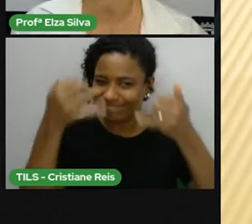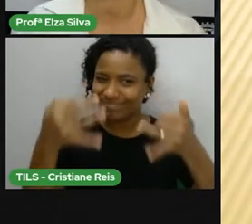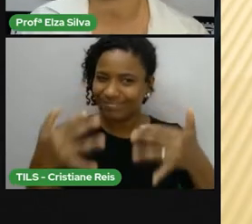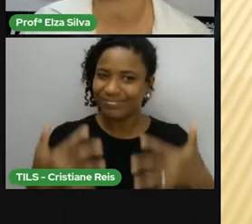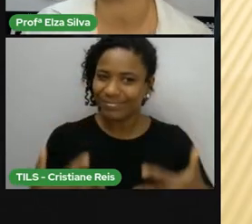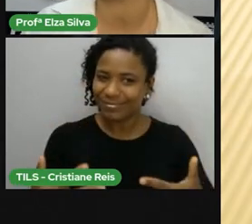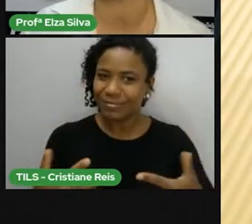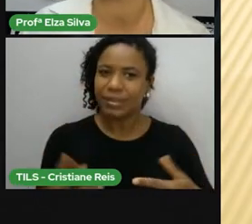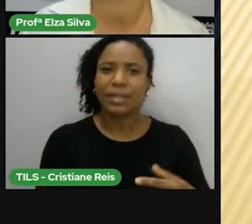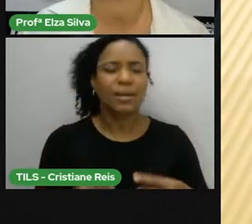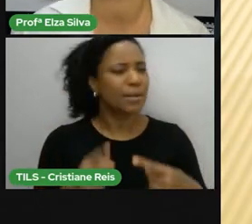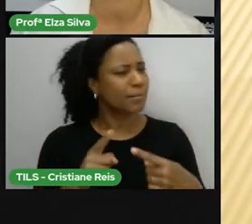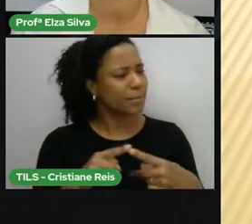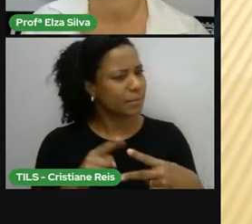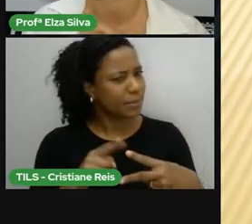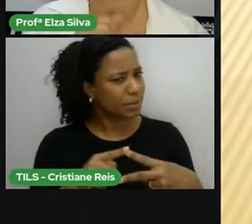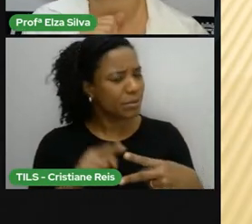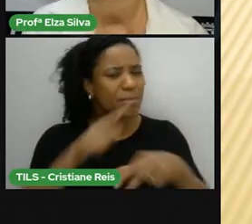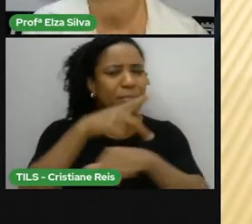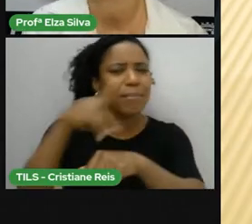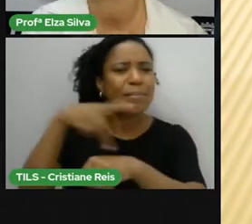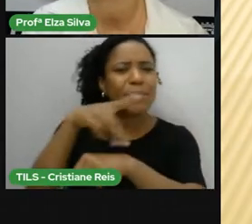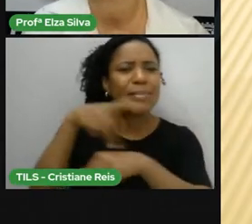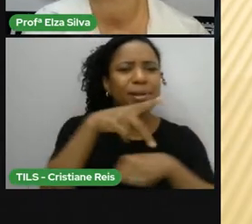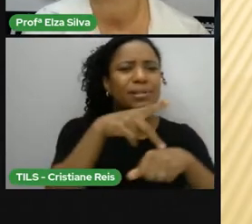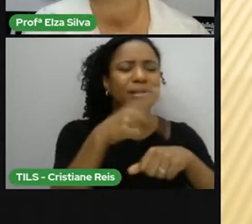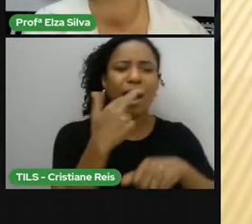Quais países falam inglês?